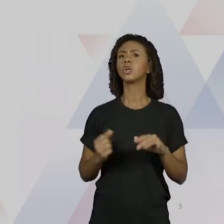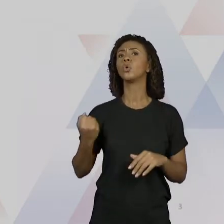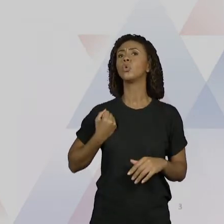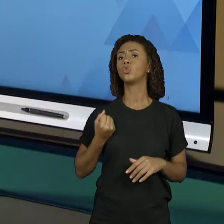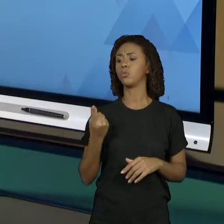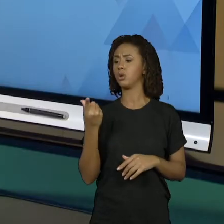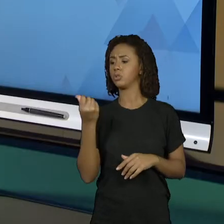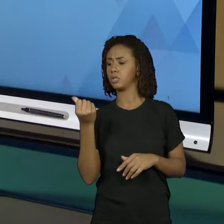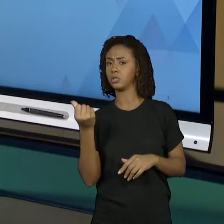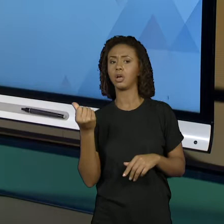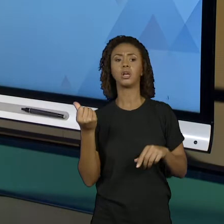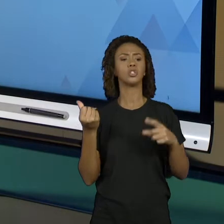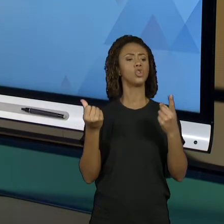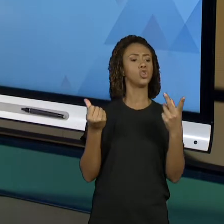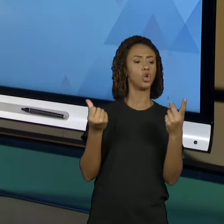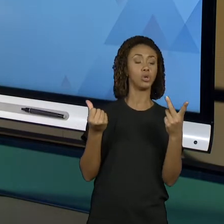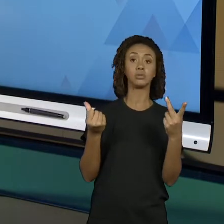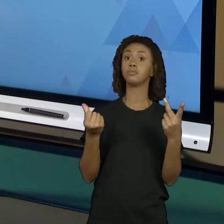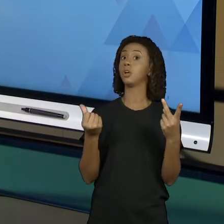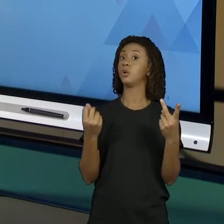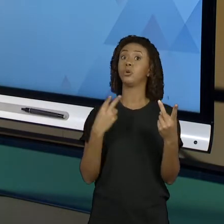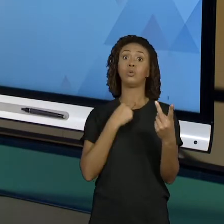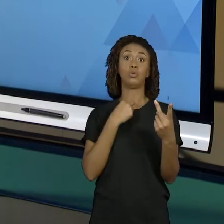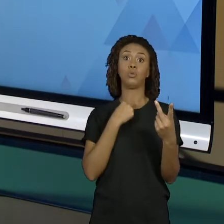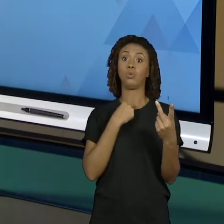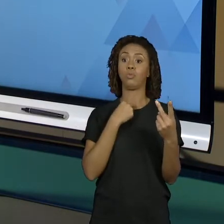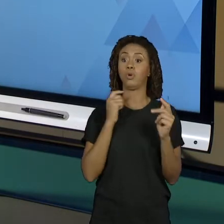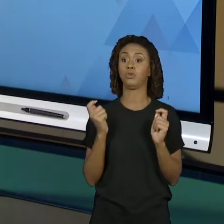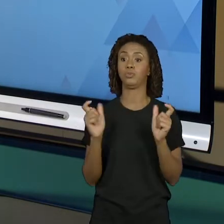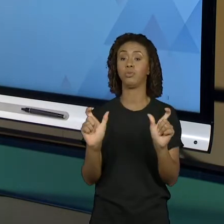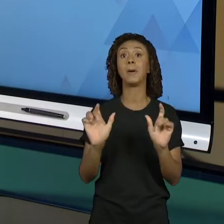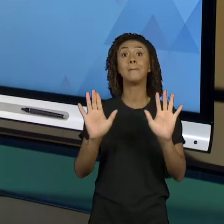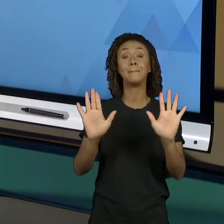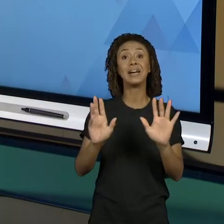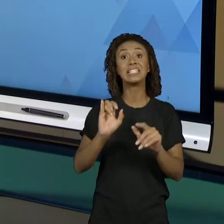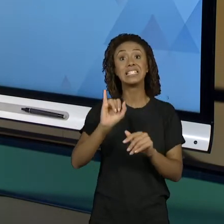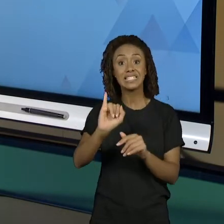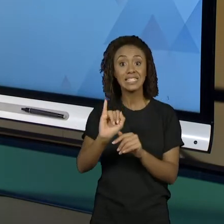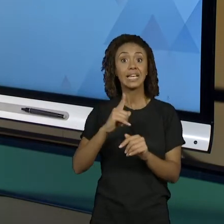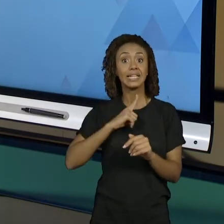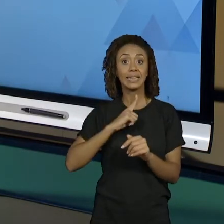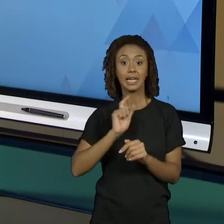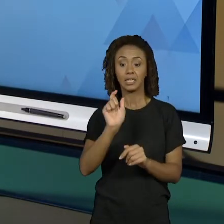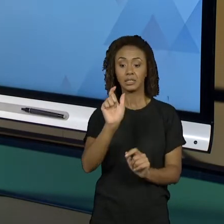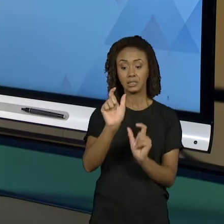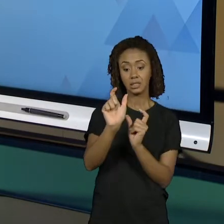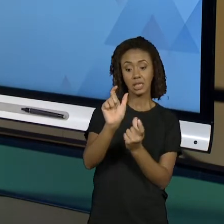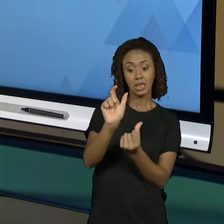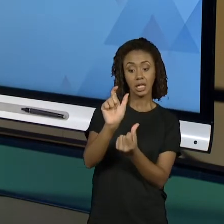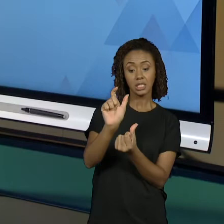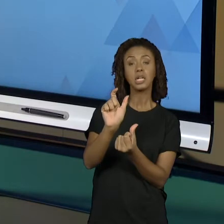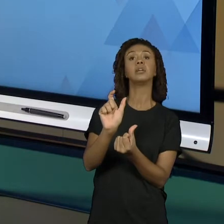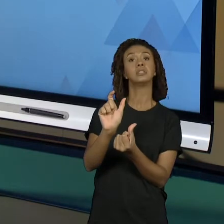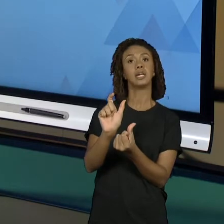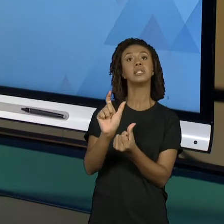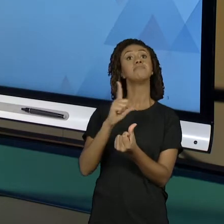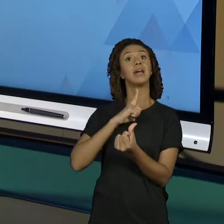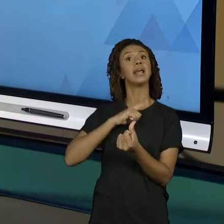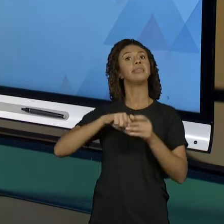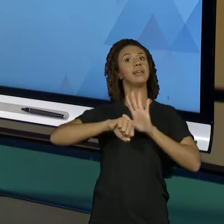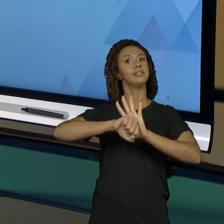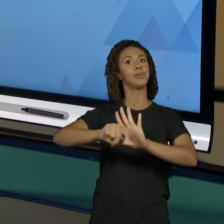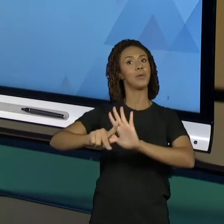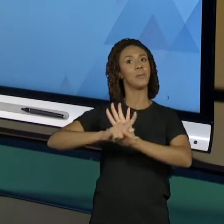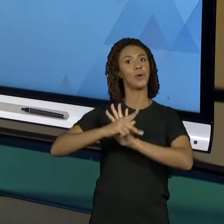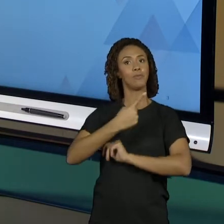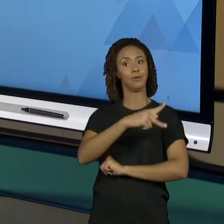16, eles não podem aparecer, mas na base 16 eles têm um símbolo que representa cada um deles.